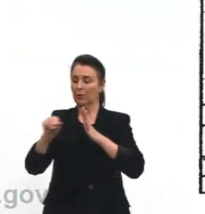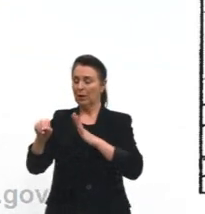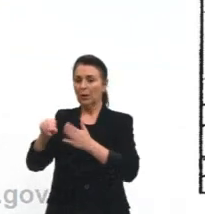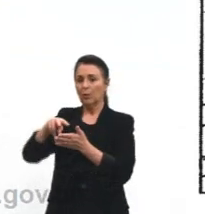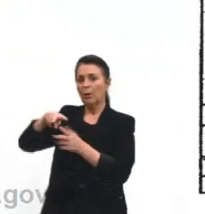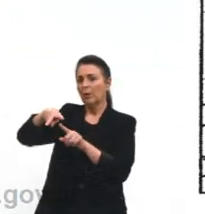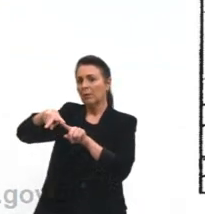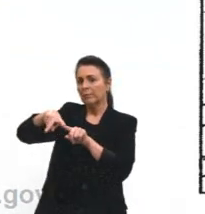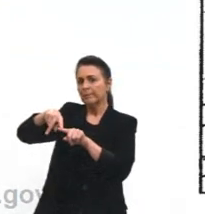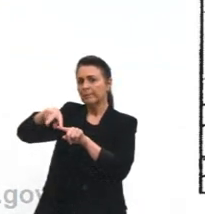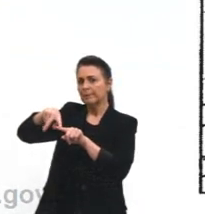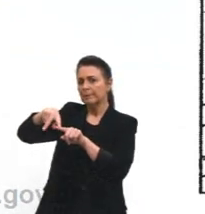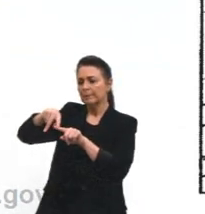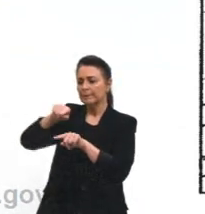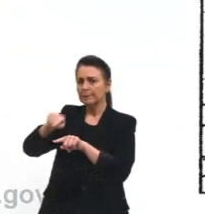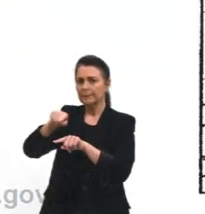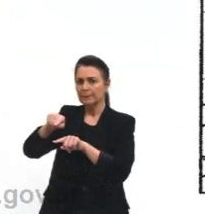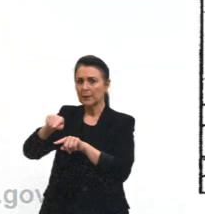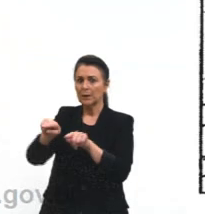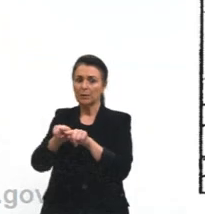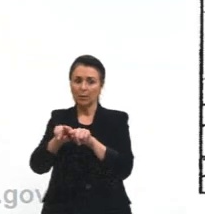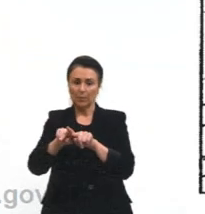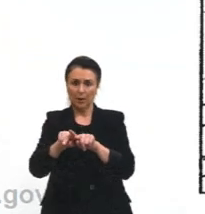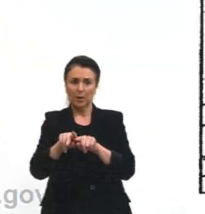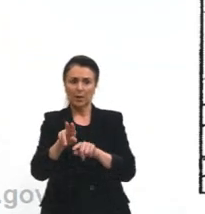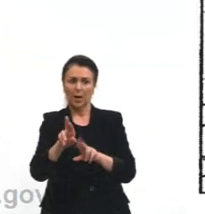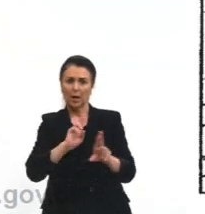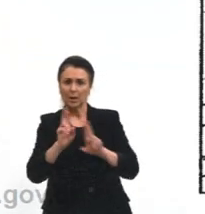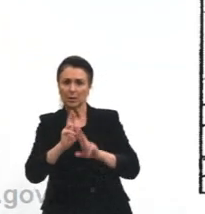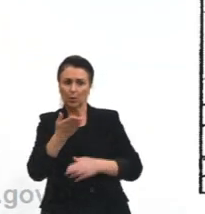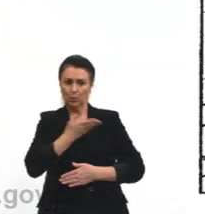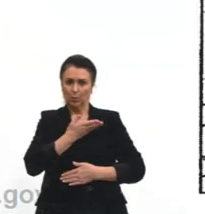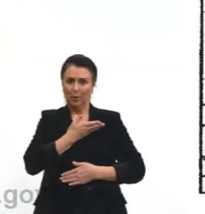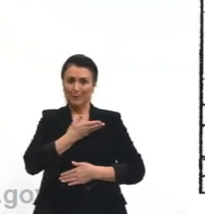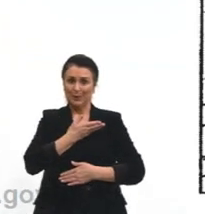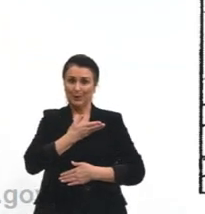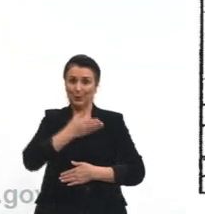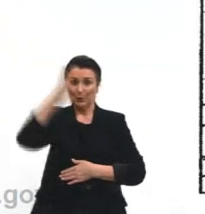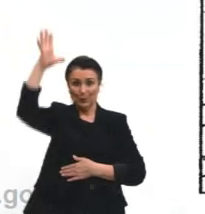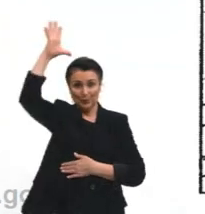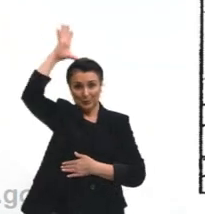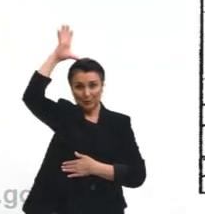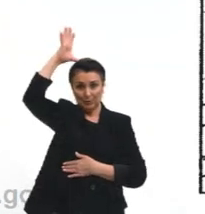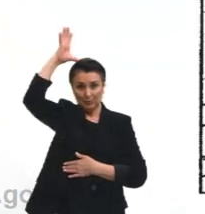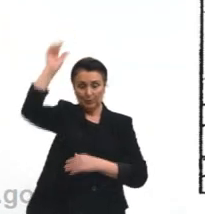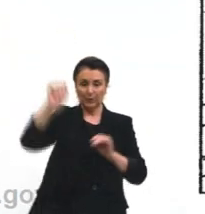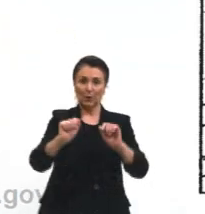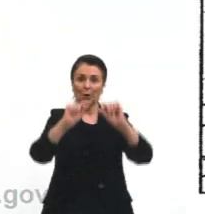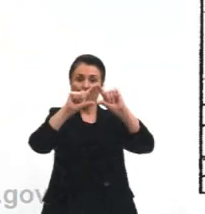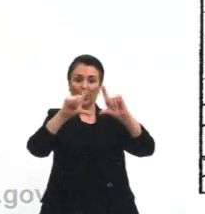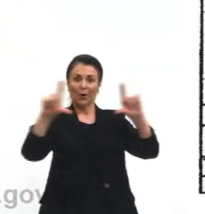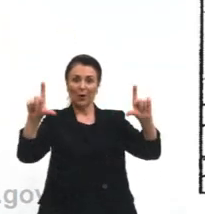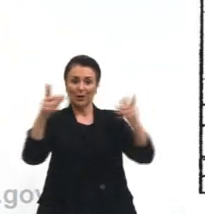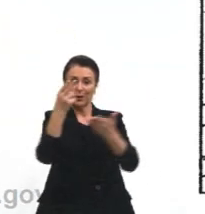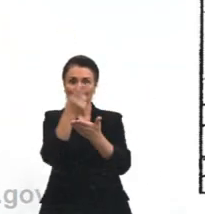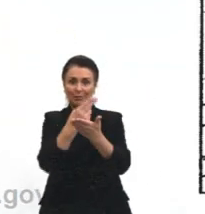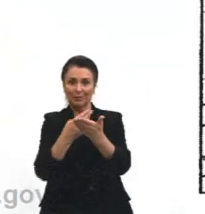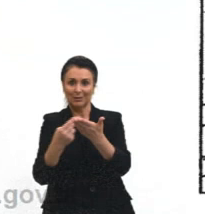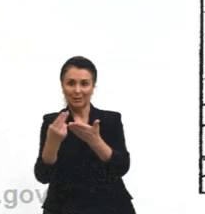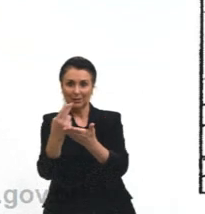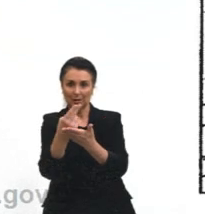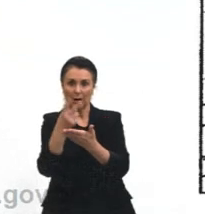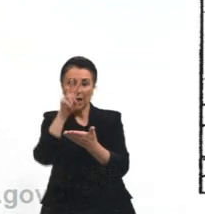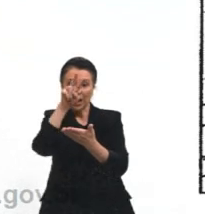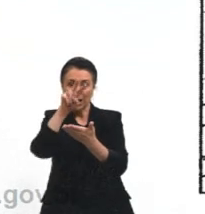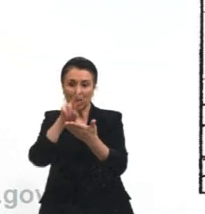e também em relação ao amigo Cebolinha. A gente tem essa tirinha aqui embaixo, a gente precisa considerar ela, então vamos